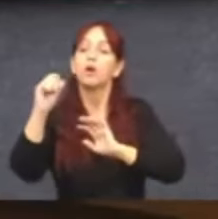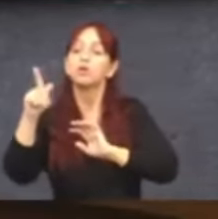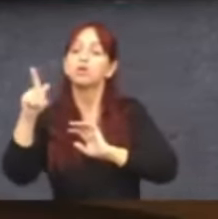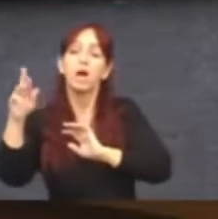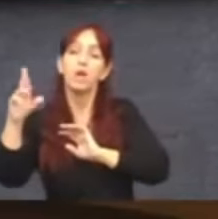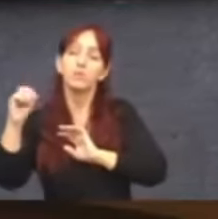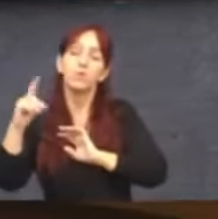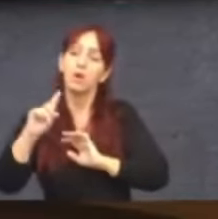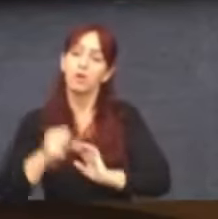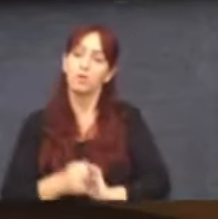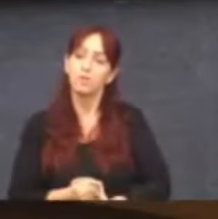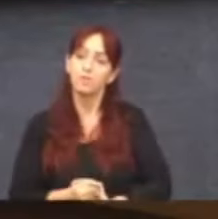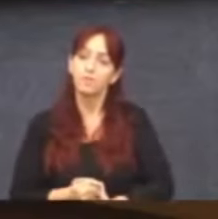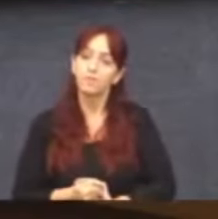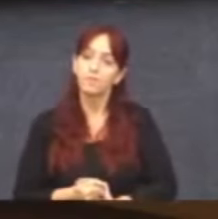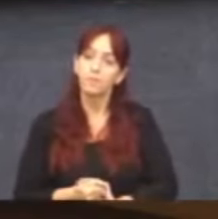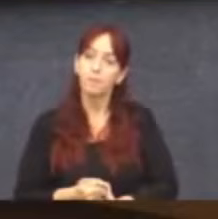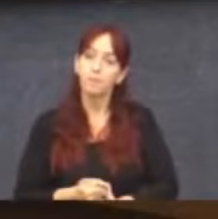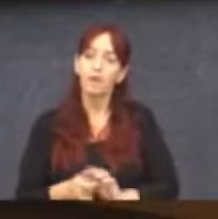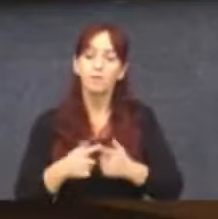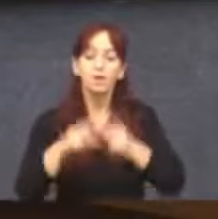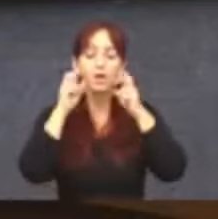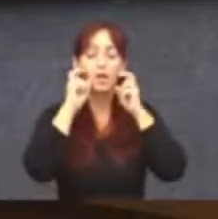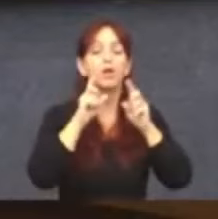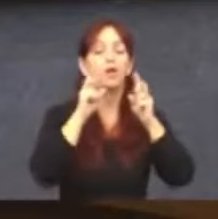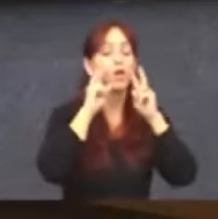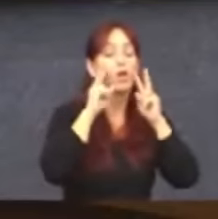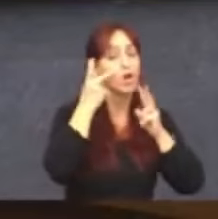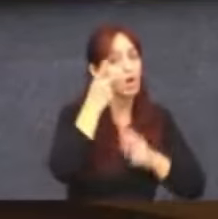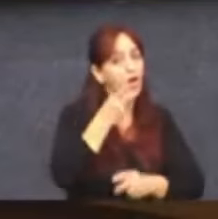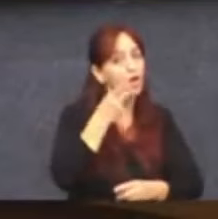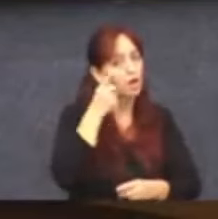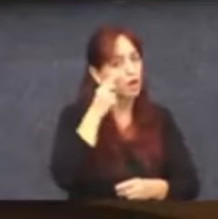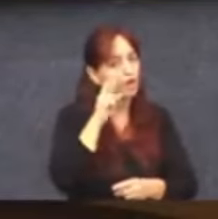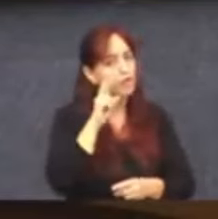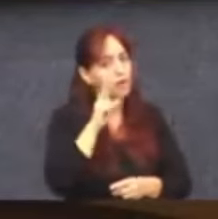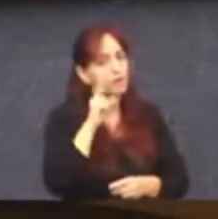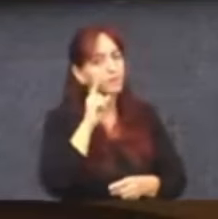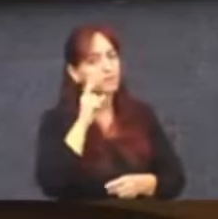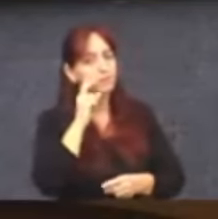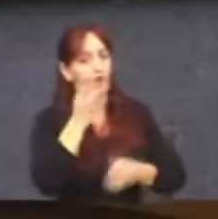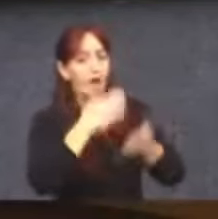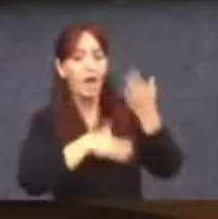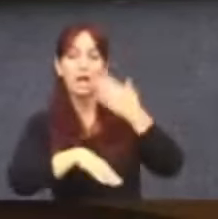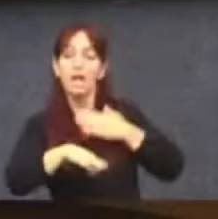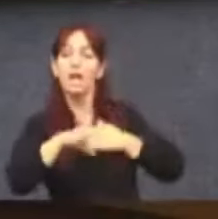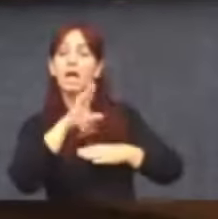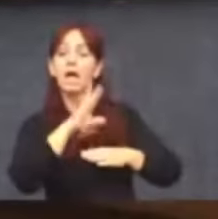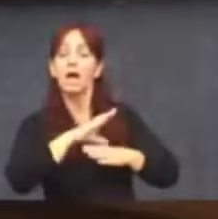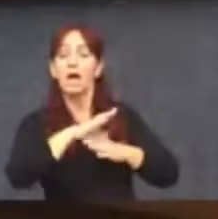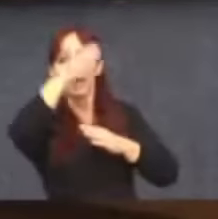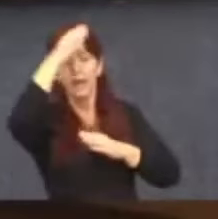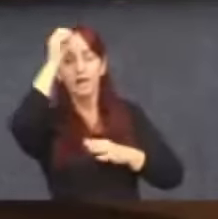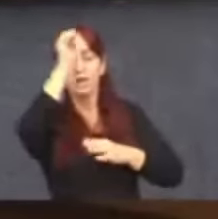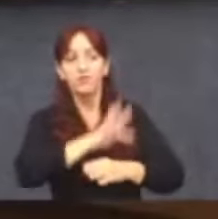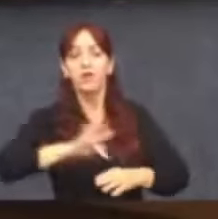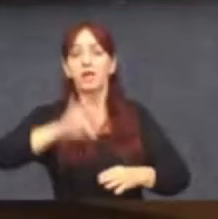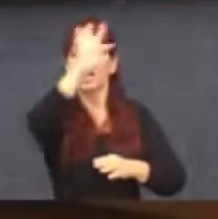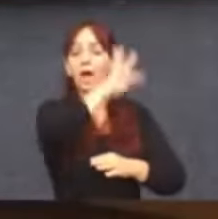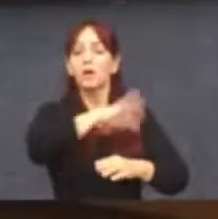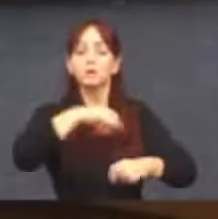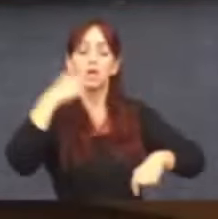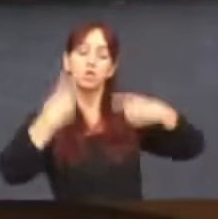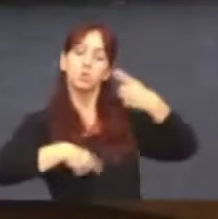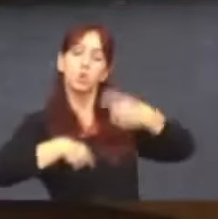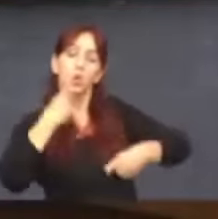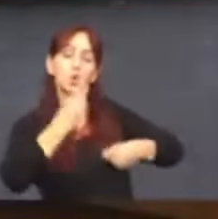o Rogério Correia é que eu vi em audiências públicas lá atrás, na Câmara Federal, fazendo discurso para o fechamento